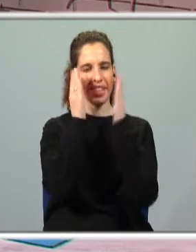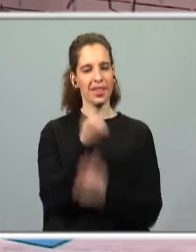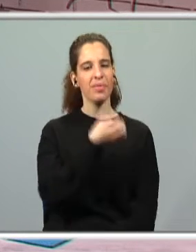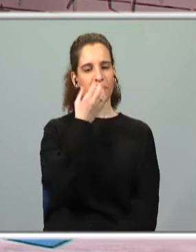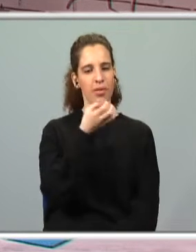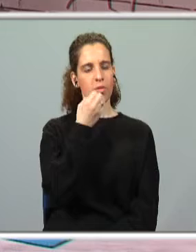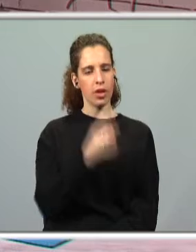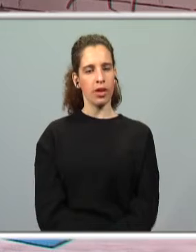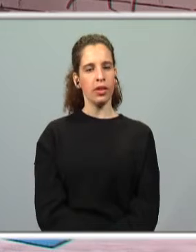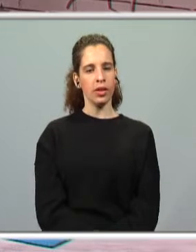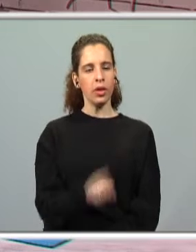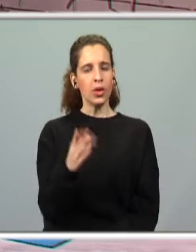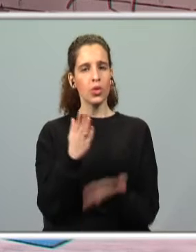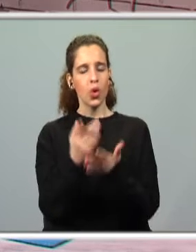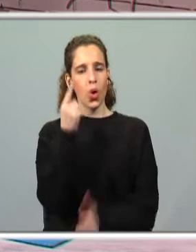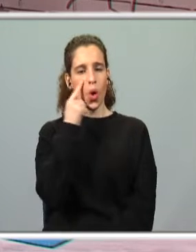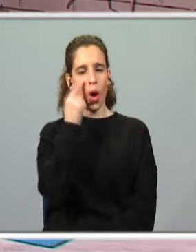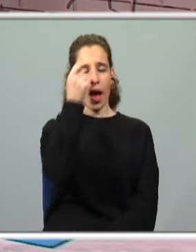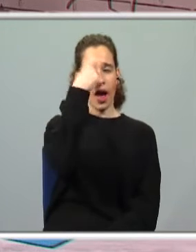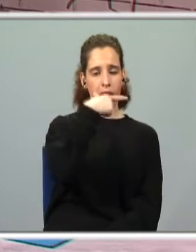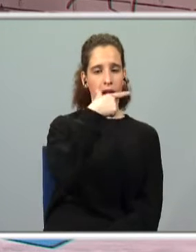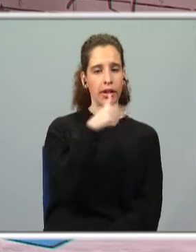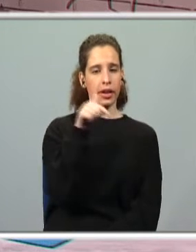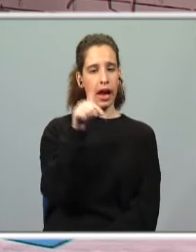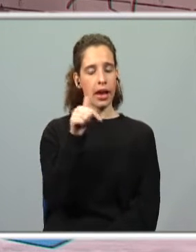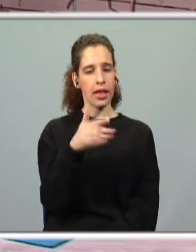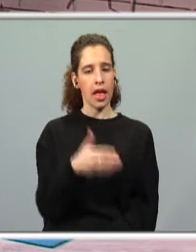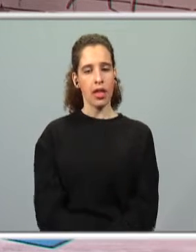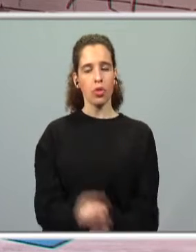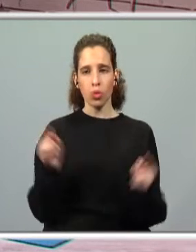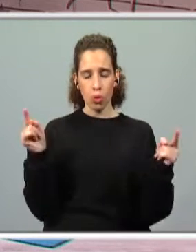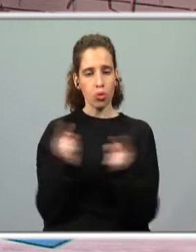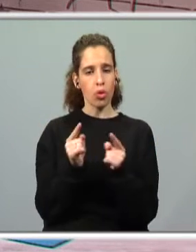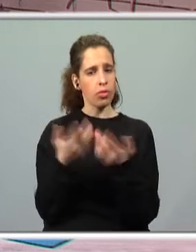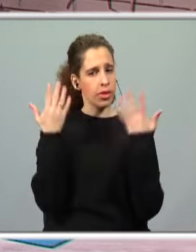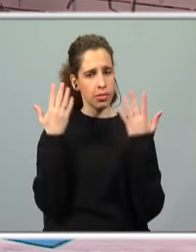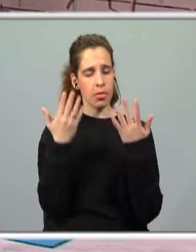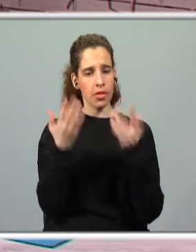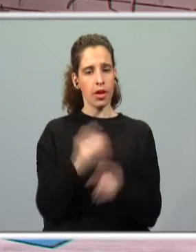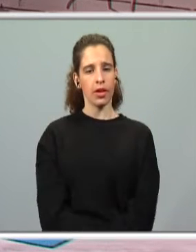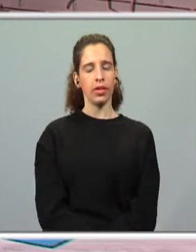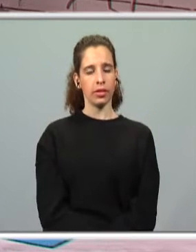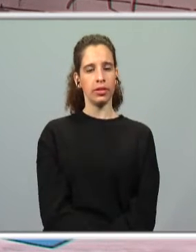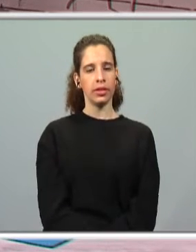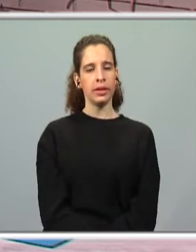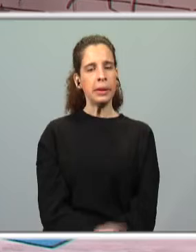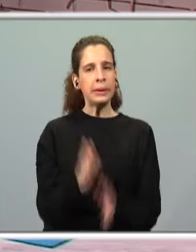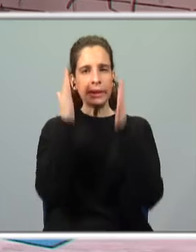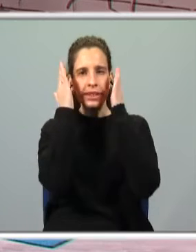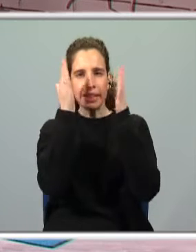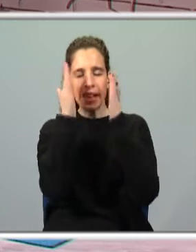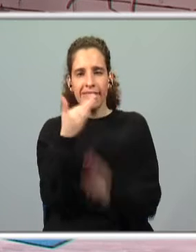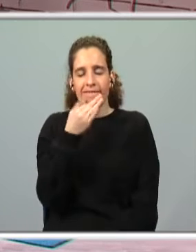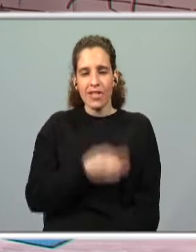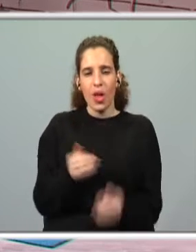bem. Mesmo vocês que só conheceram a história aqui através do resumo, estão de parabéns porque estão aí atentos e a